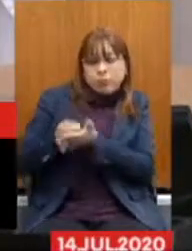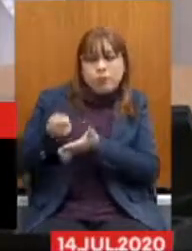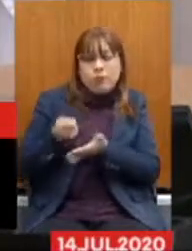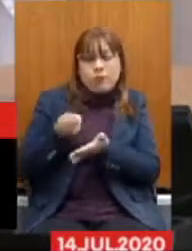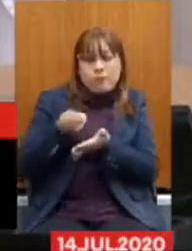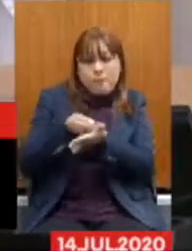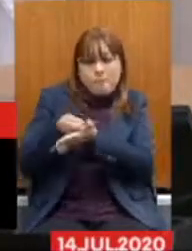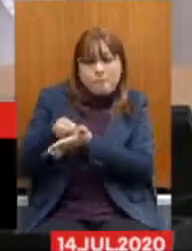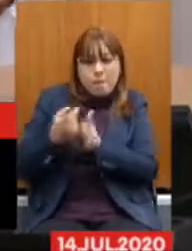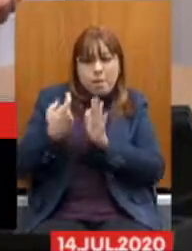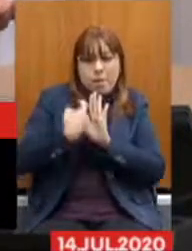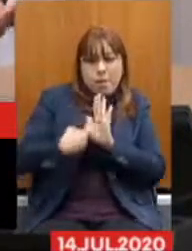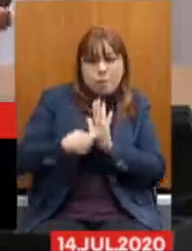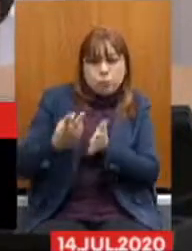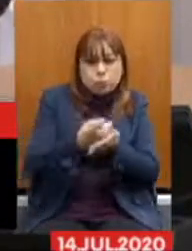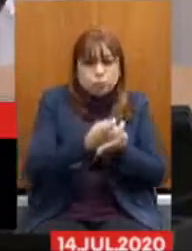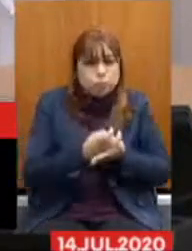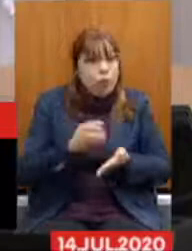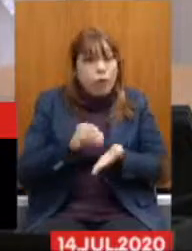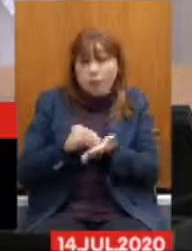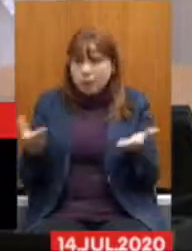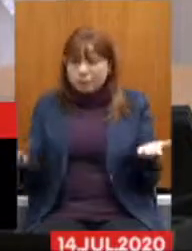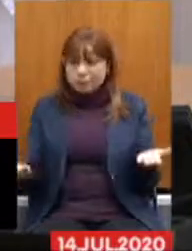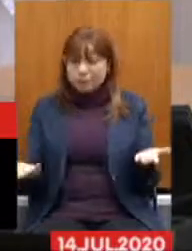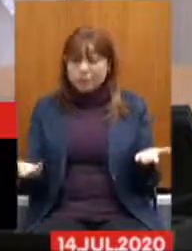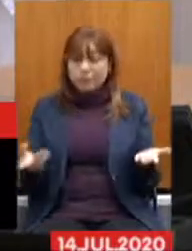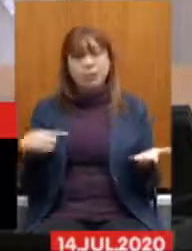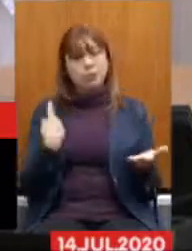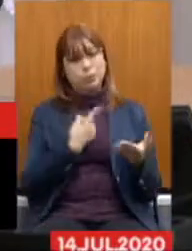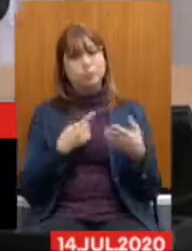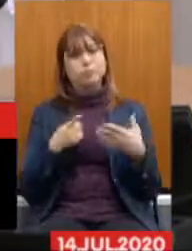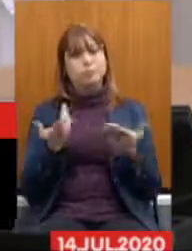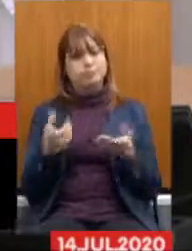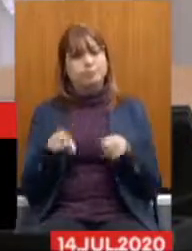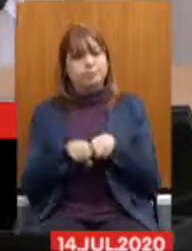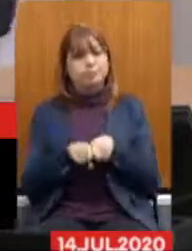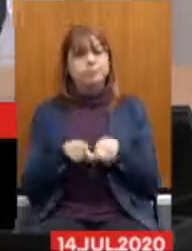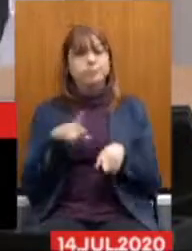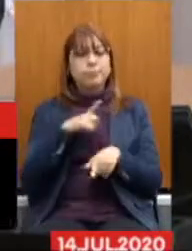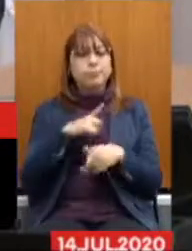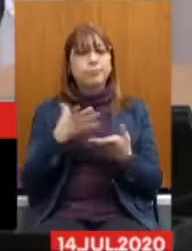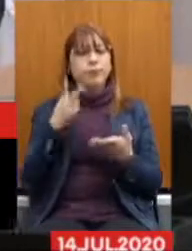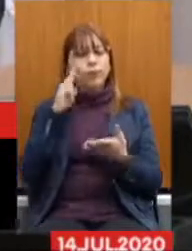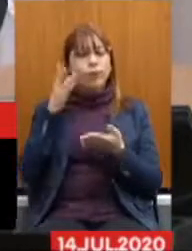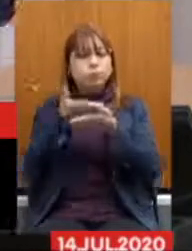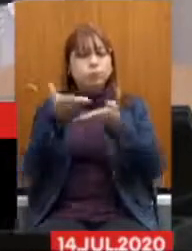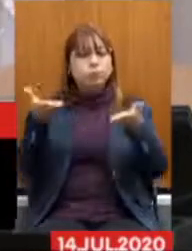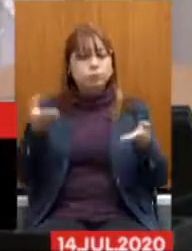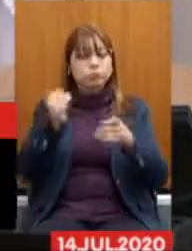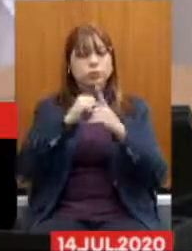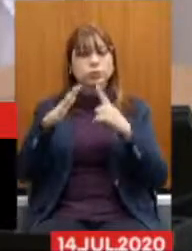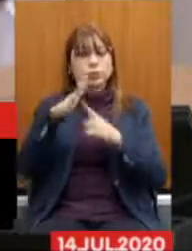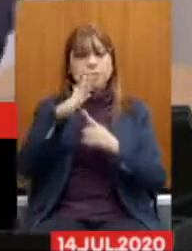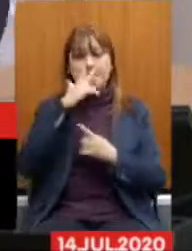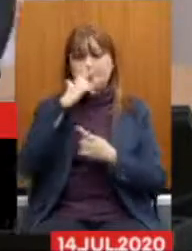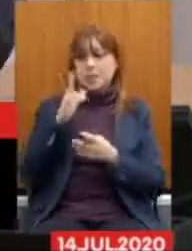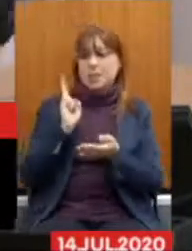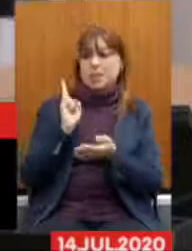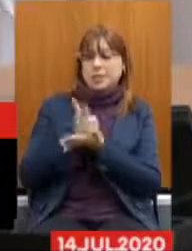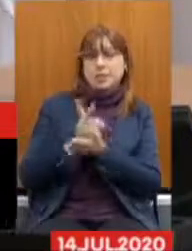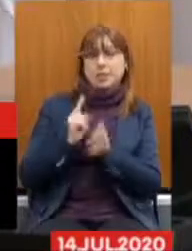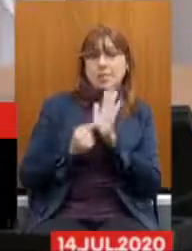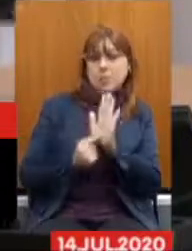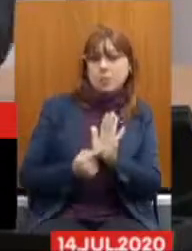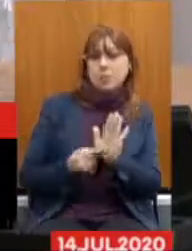de fazenda, nós temos o retrato colocado para a sociedade que o Estado está quebrado,